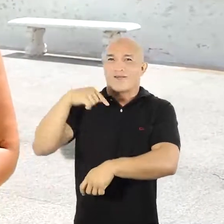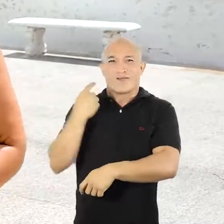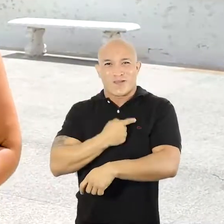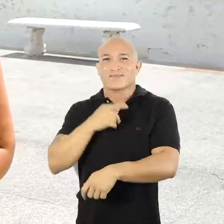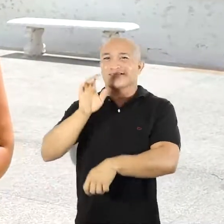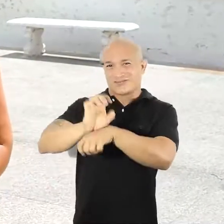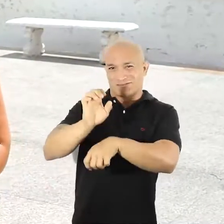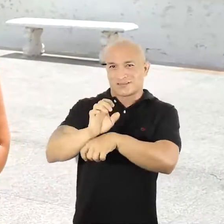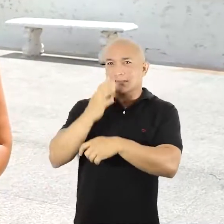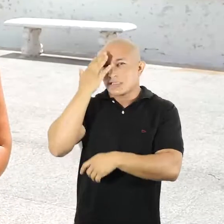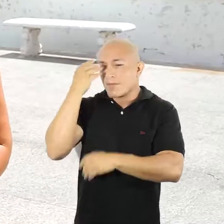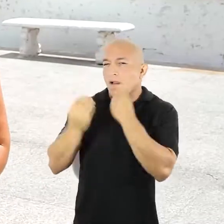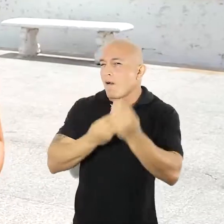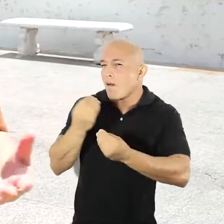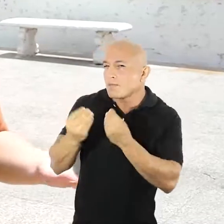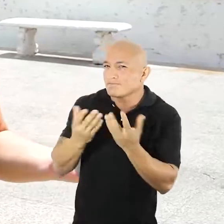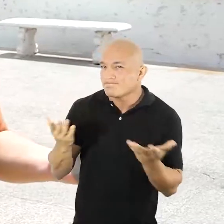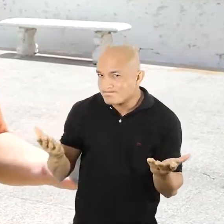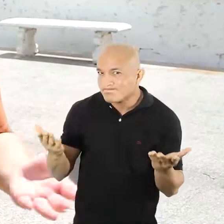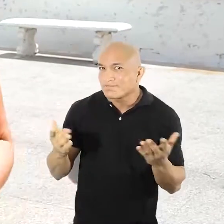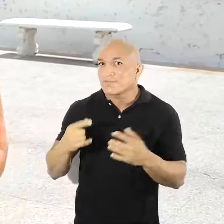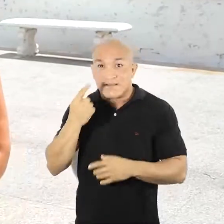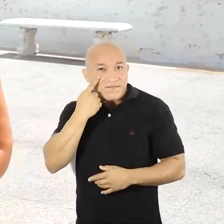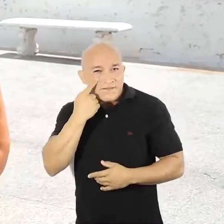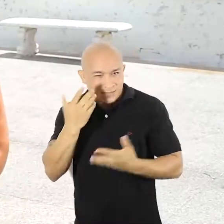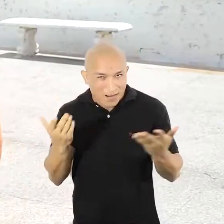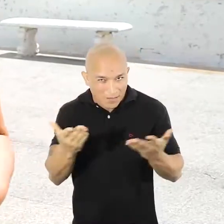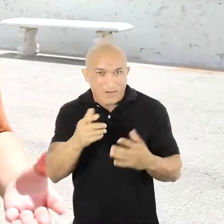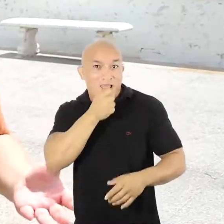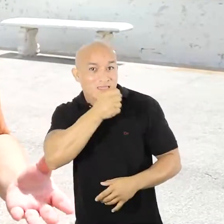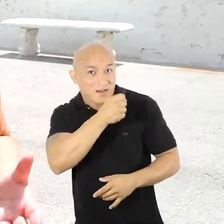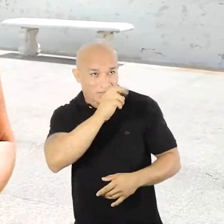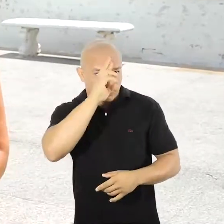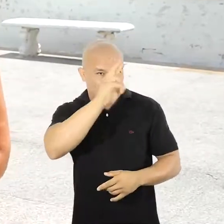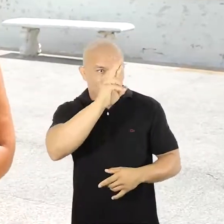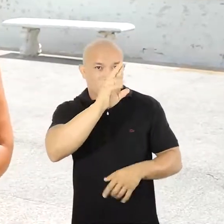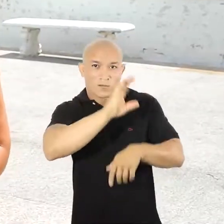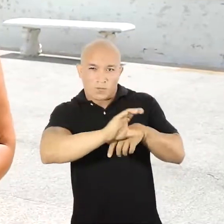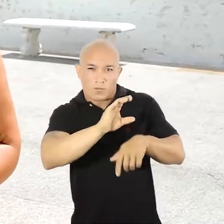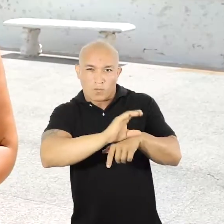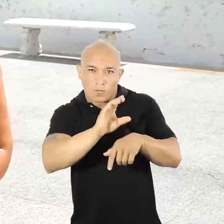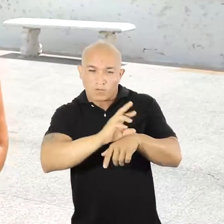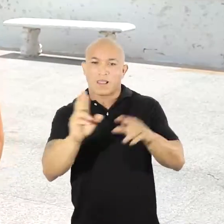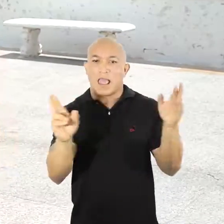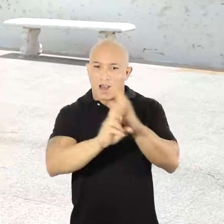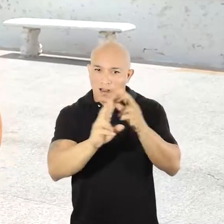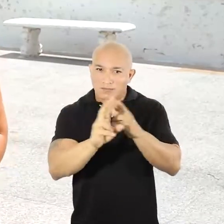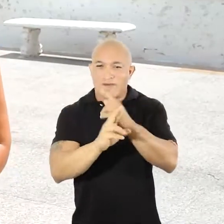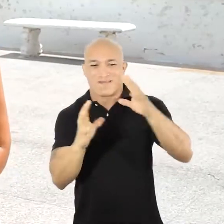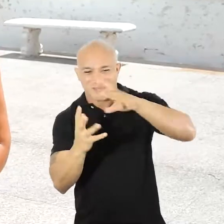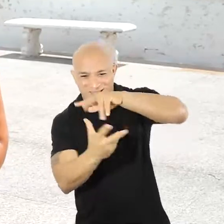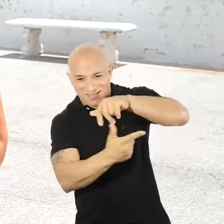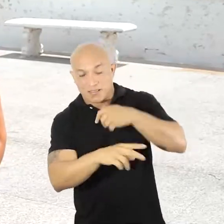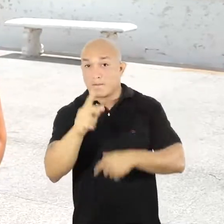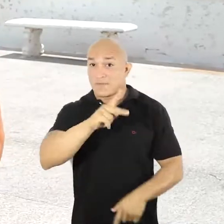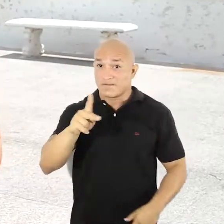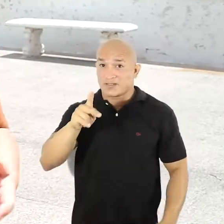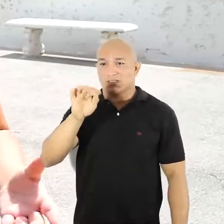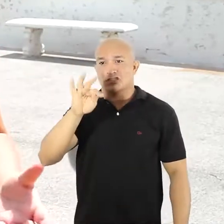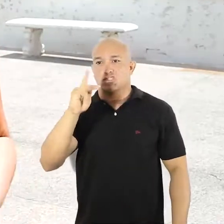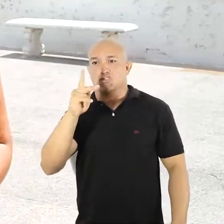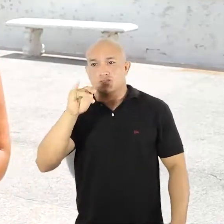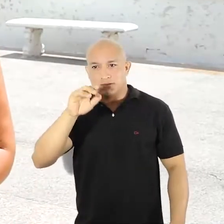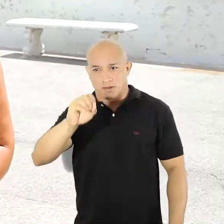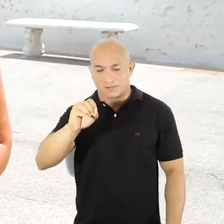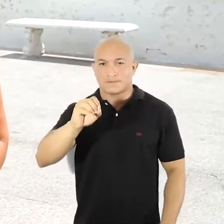oferecendo a graduação no nosso estado. Quer saber como vai funcionar? Confira agora a entrevista com o diretor do curso de Relações Internacionais,